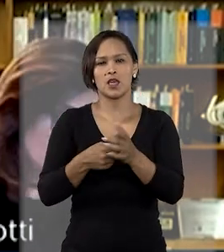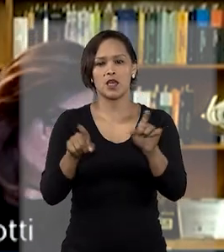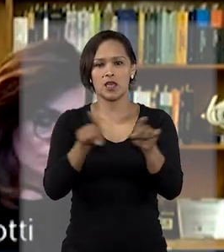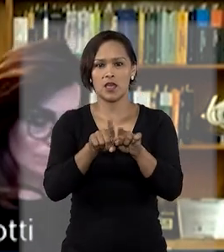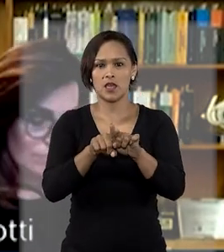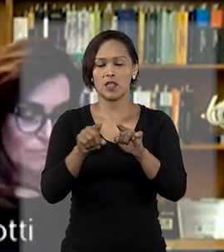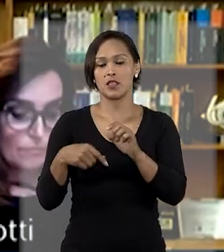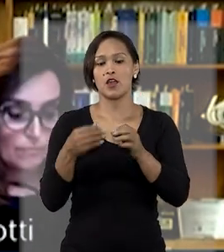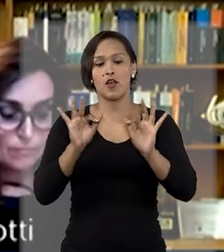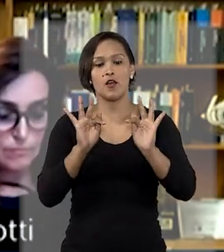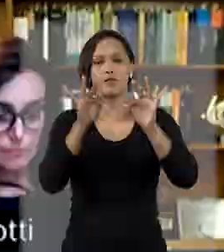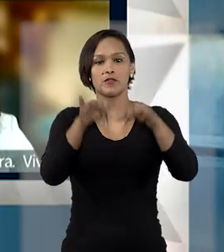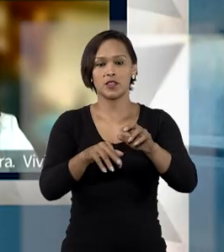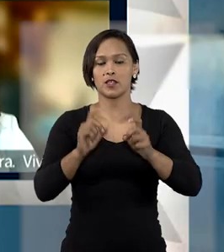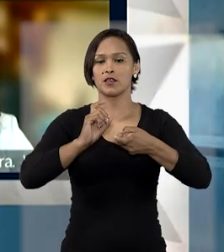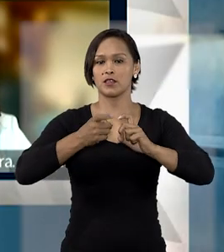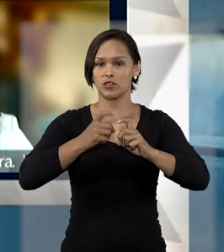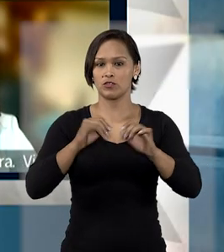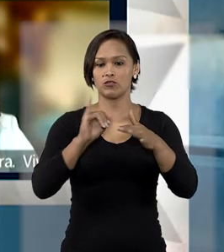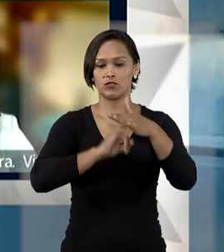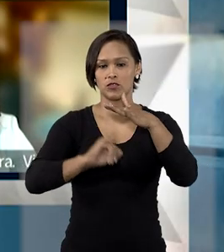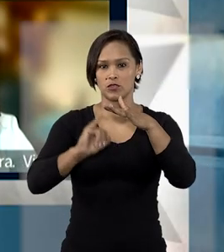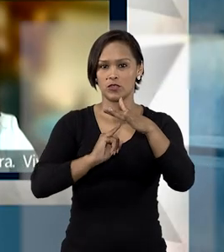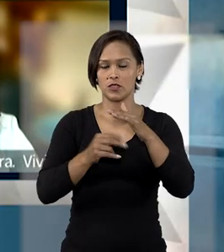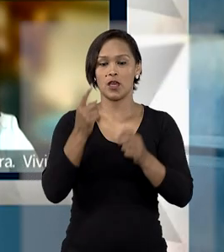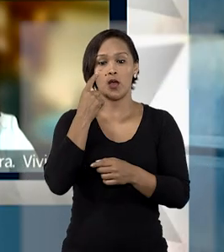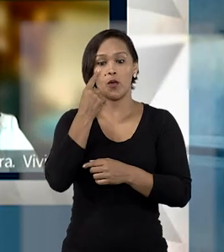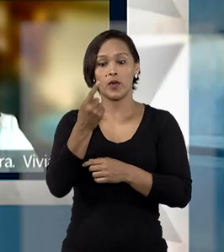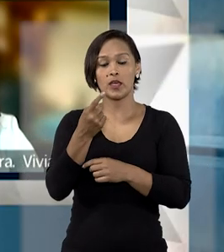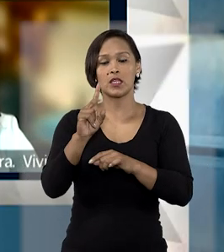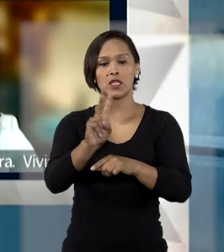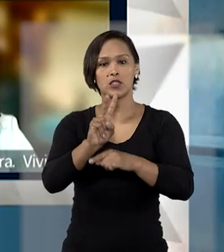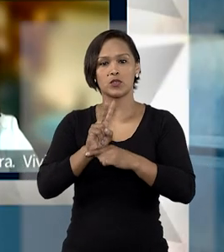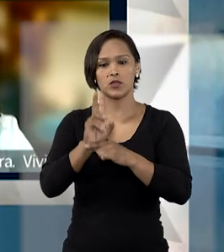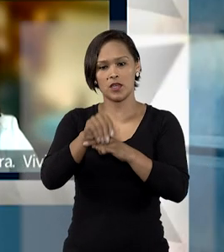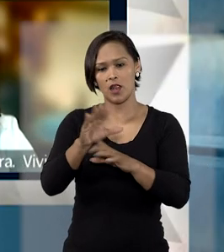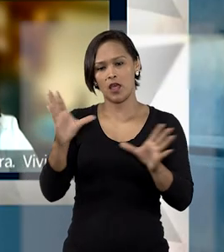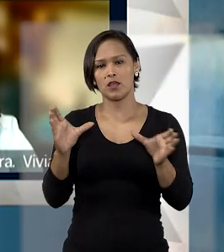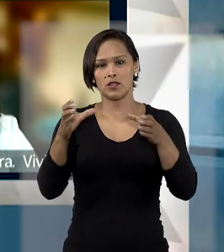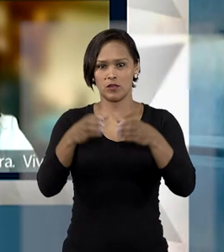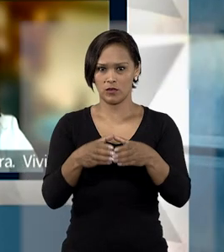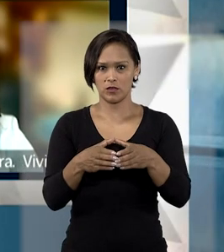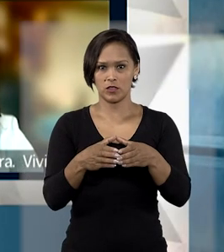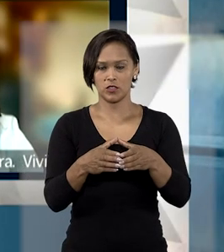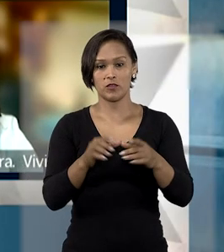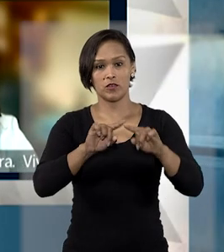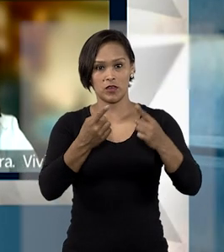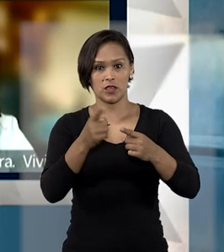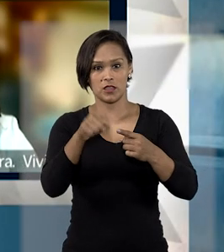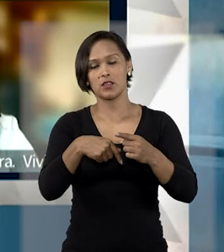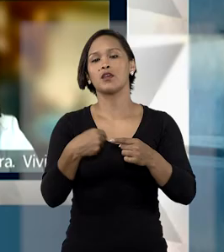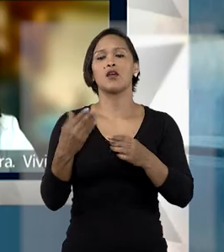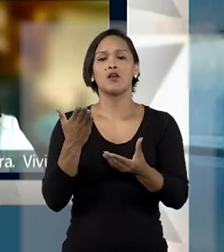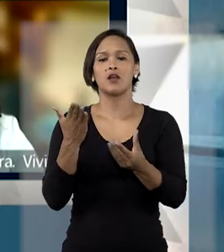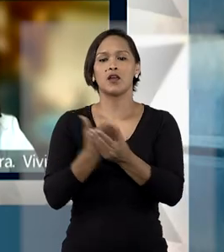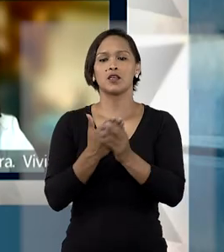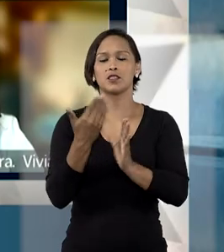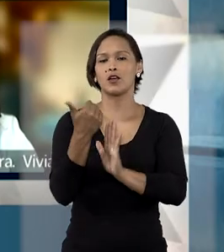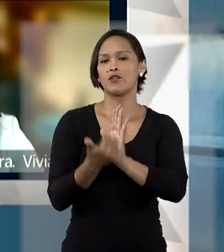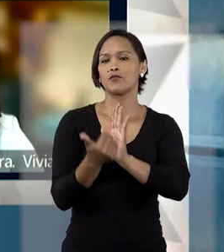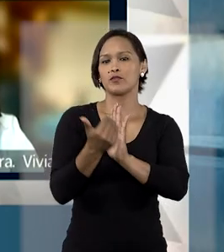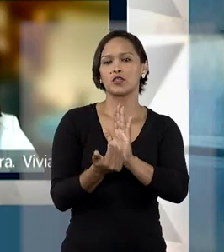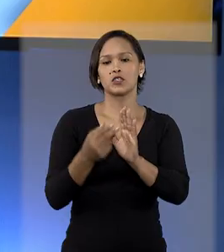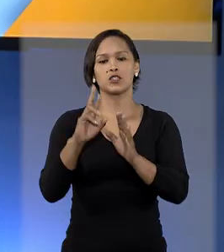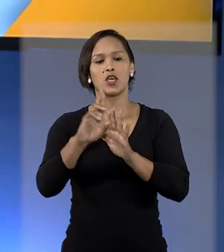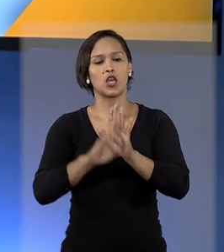finalidades institucionais e o interesse tutelado na demanda coletiva. Com isso, a ação foi extinta sem resolução